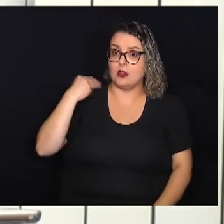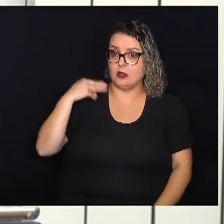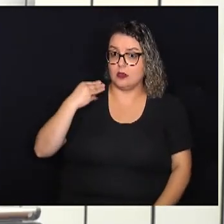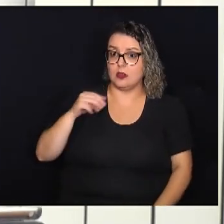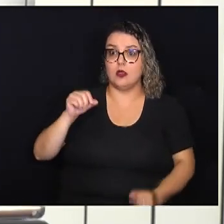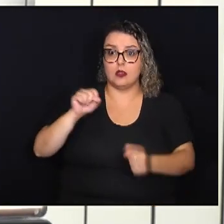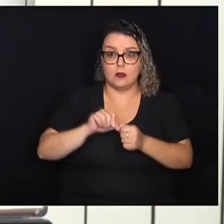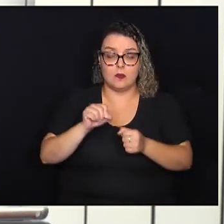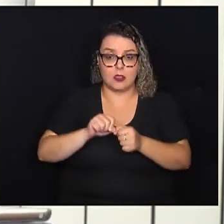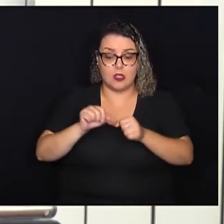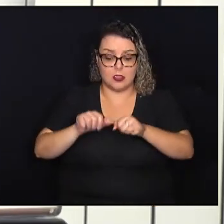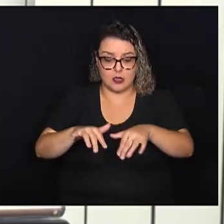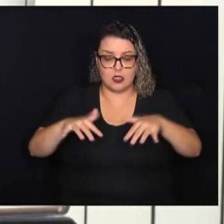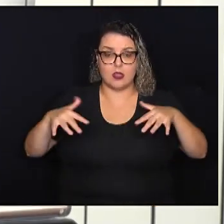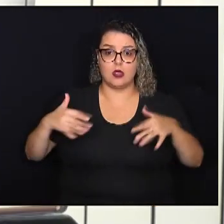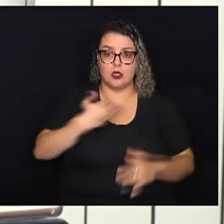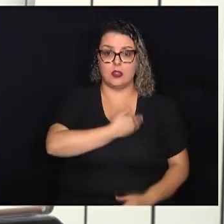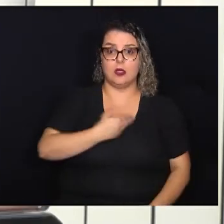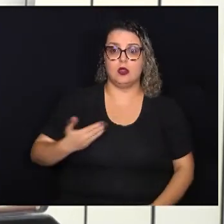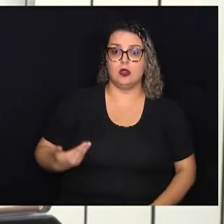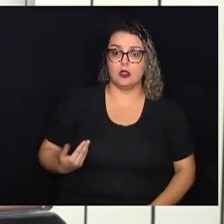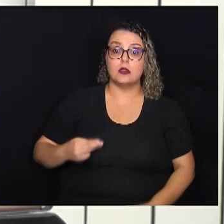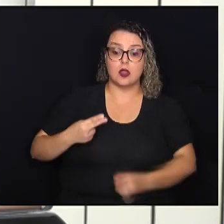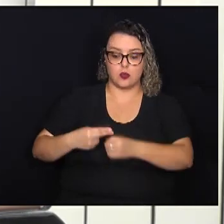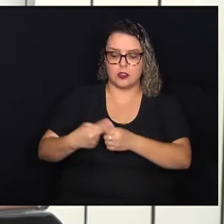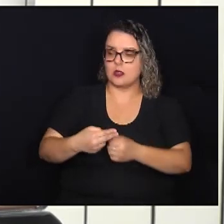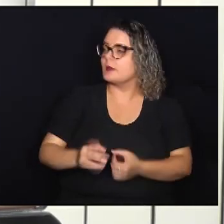realiza audiência pública na Unicamp.